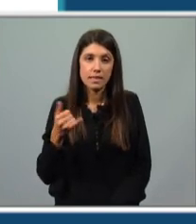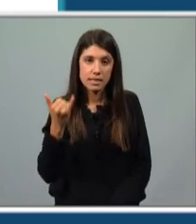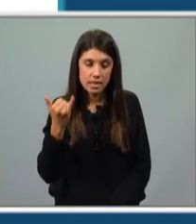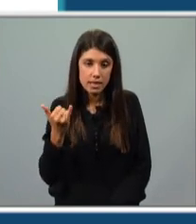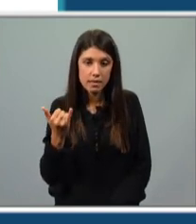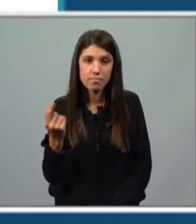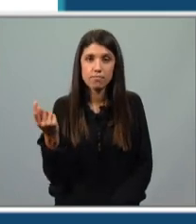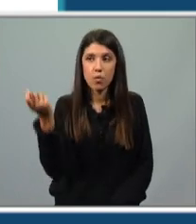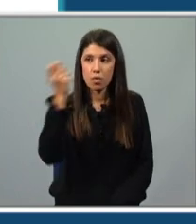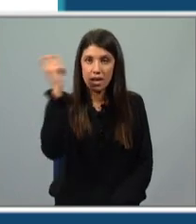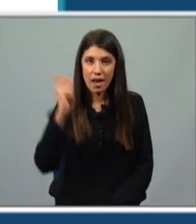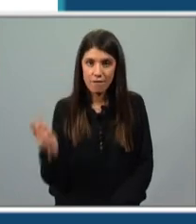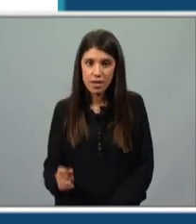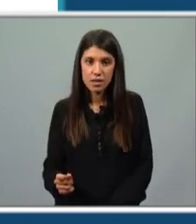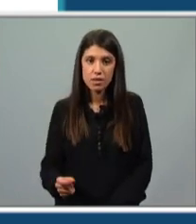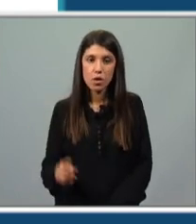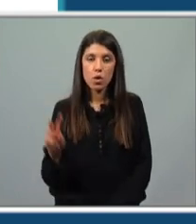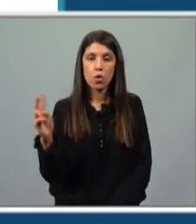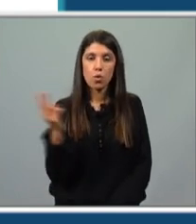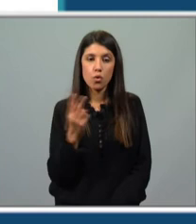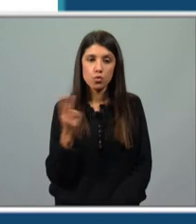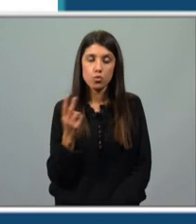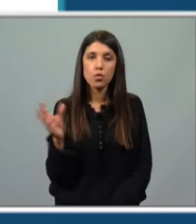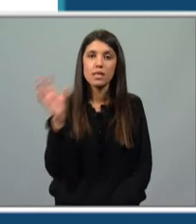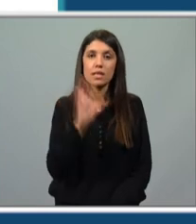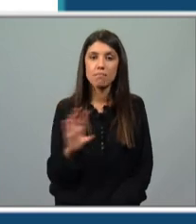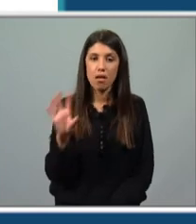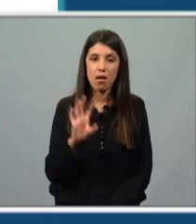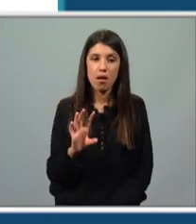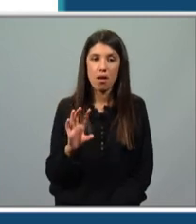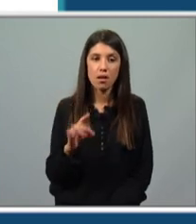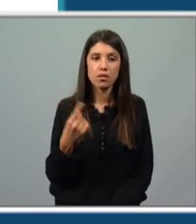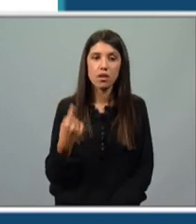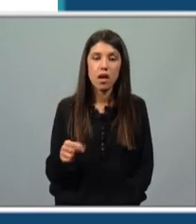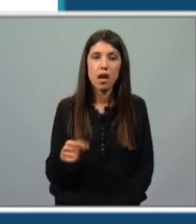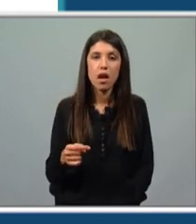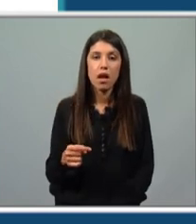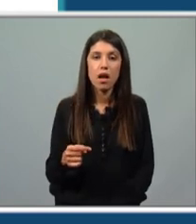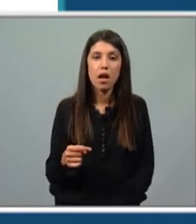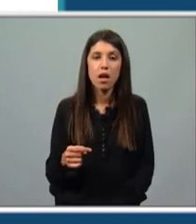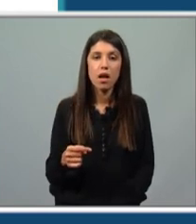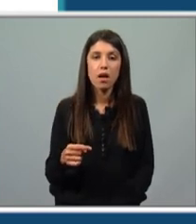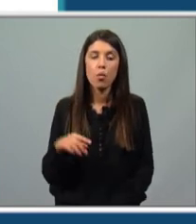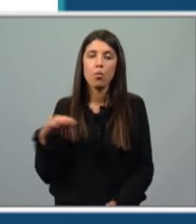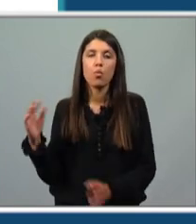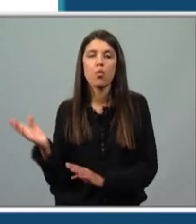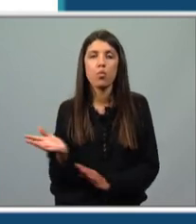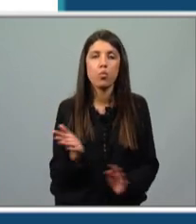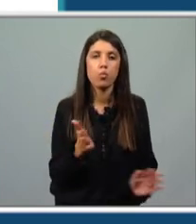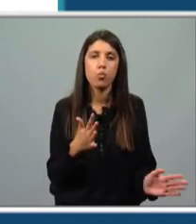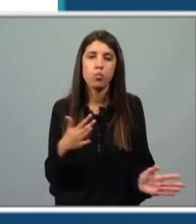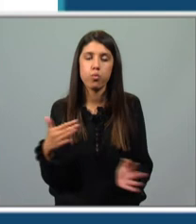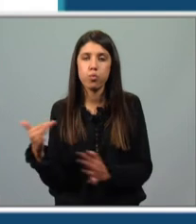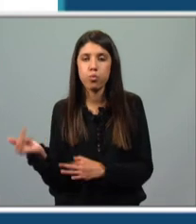em ambos os quadros, em ambas as imagens, nós temos a evidência do vento. Repara